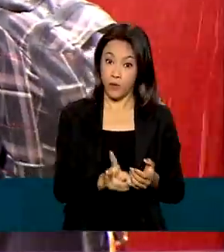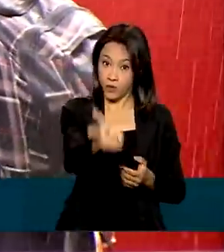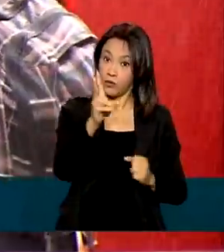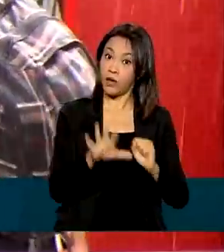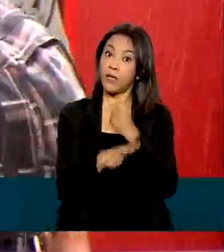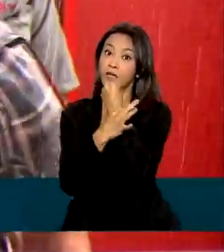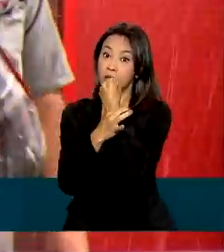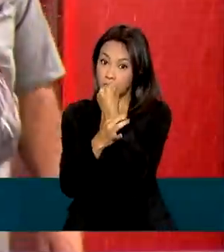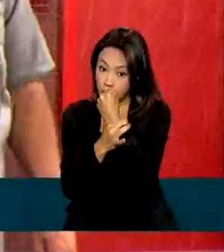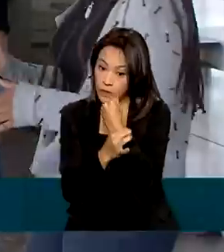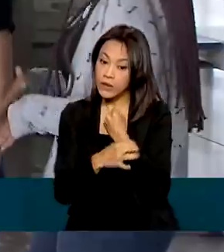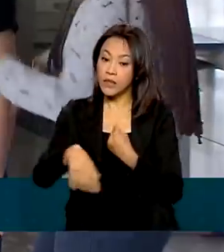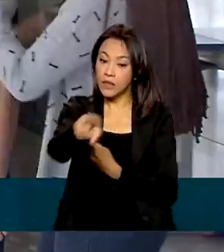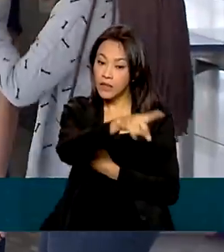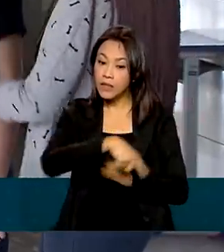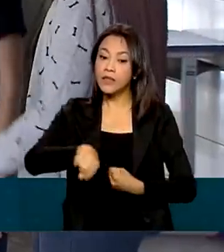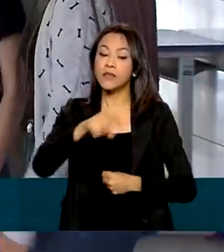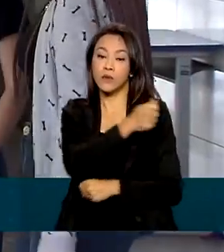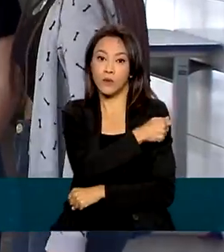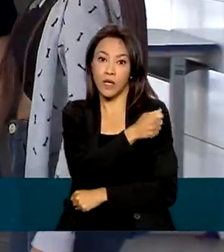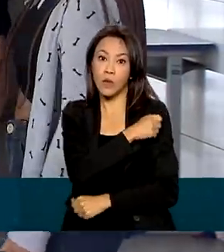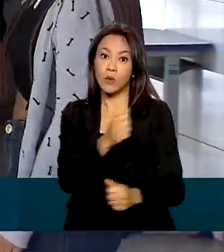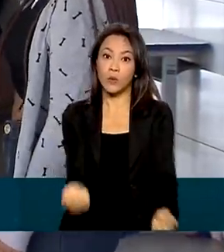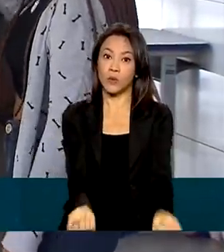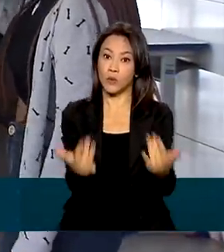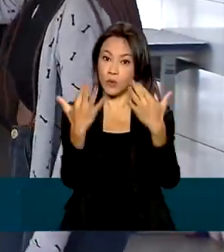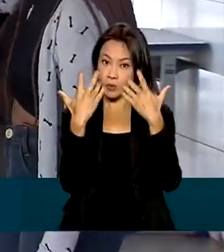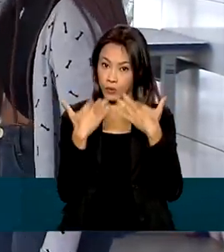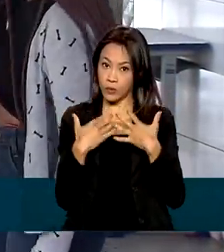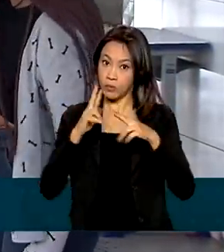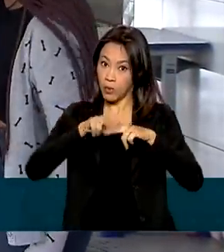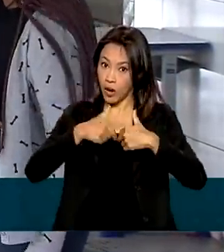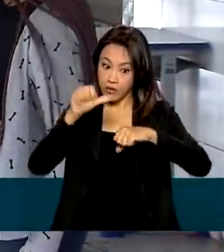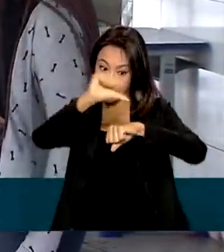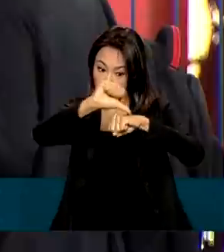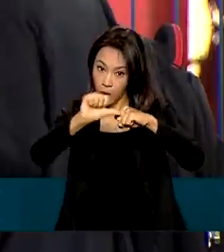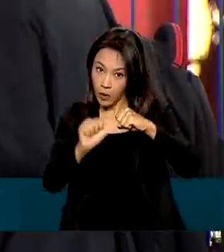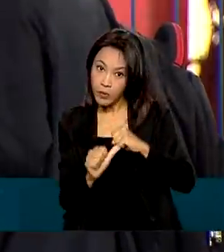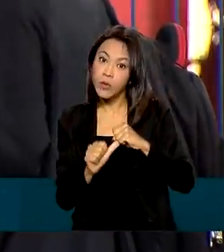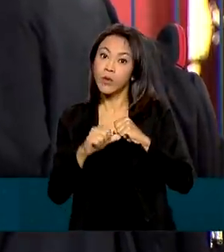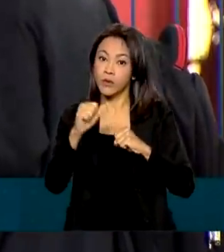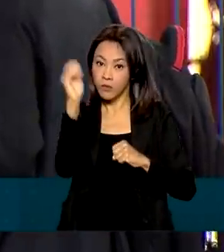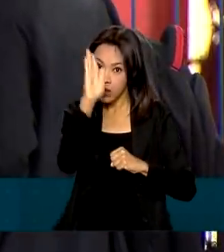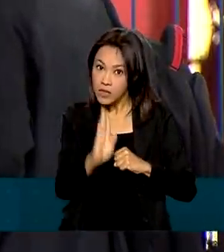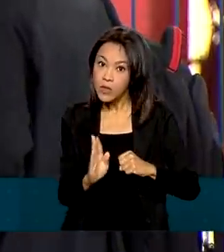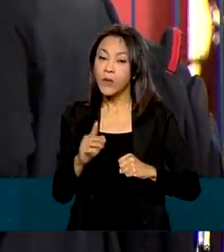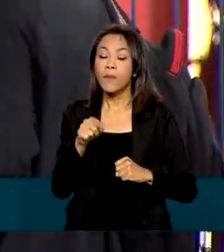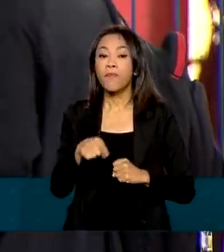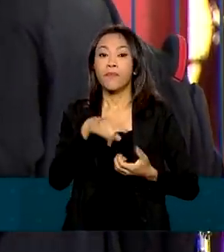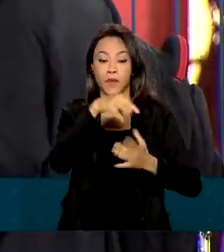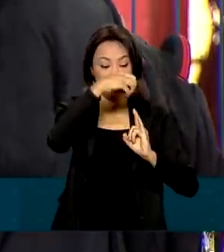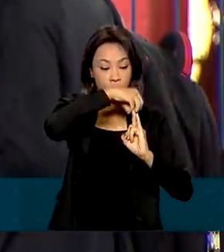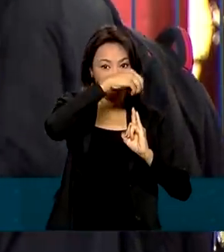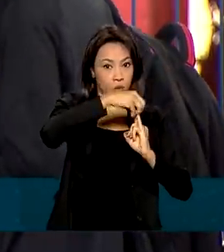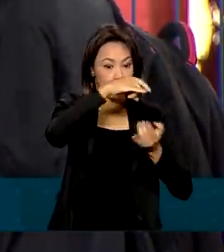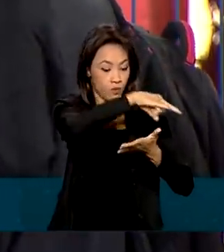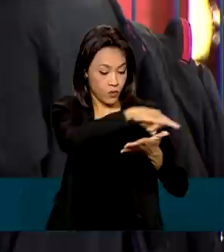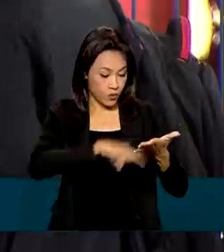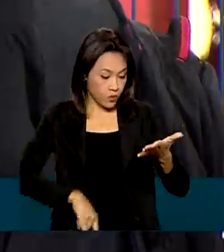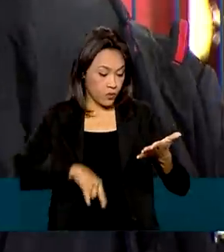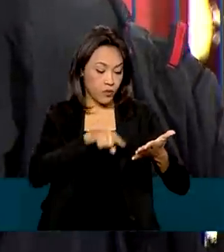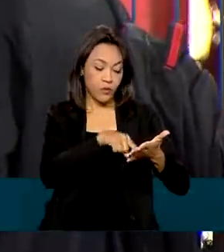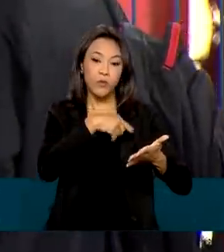na volta às aulas presenciais, em meio à disseminação da variante Ômicron pelo país, a Fiocruz emitiu uma nota técnica com